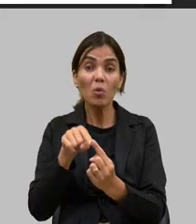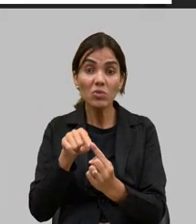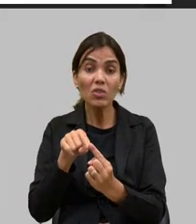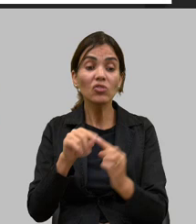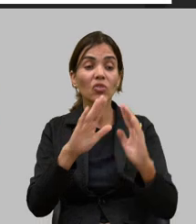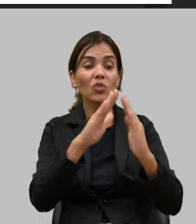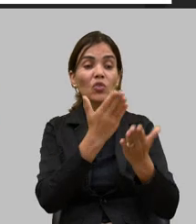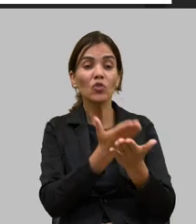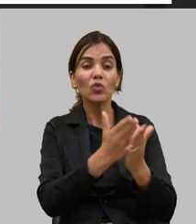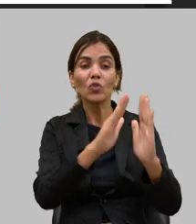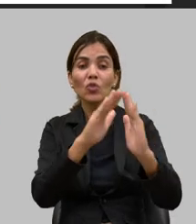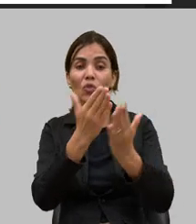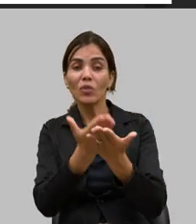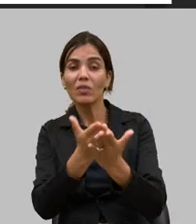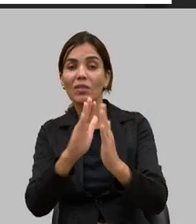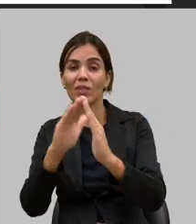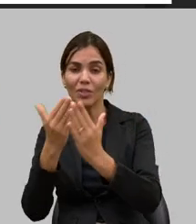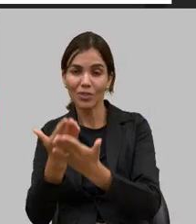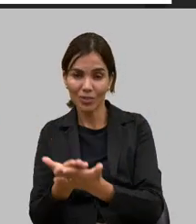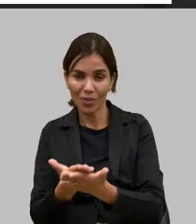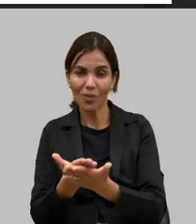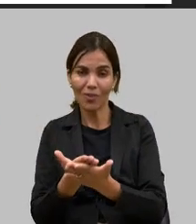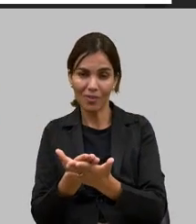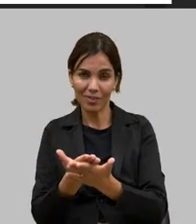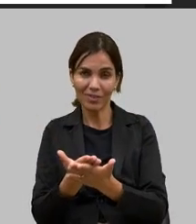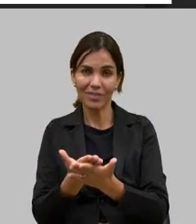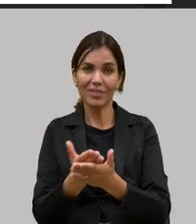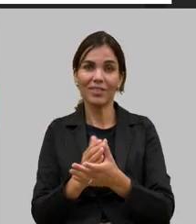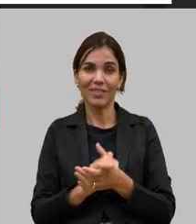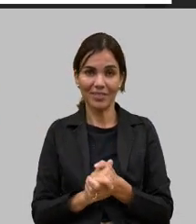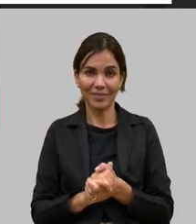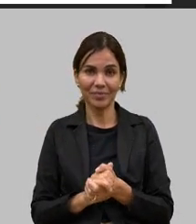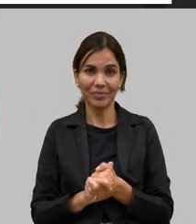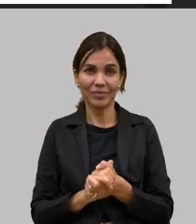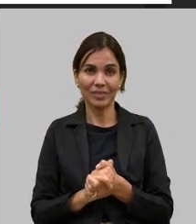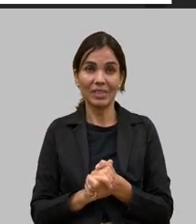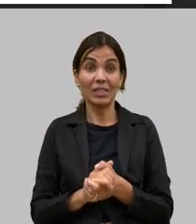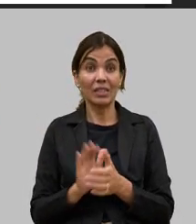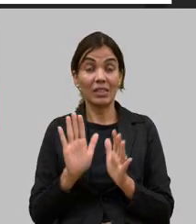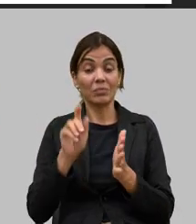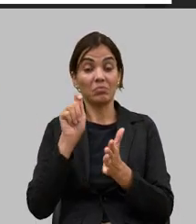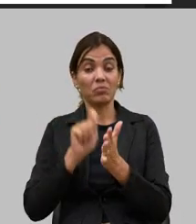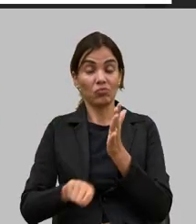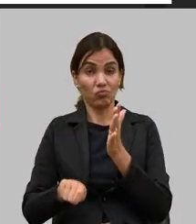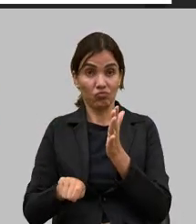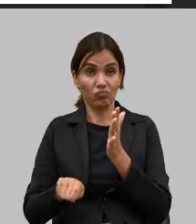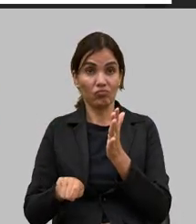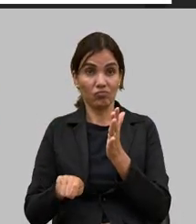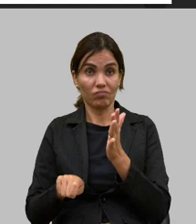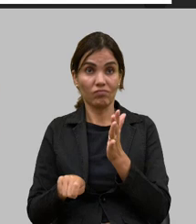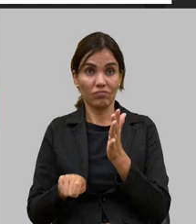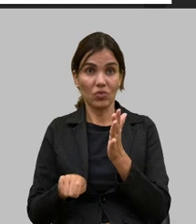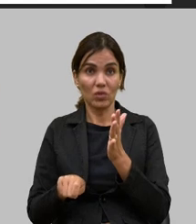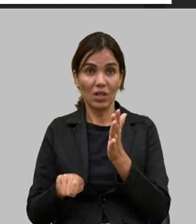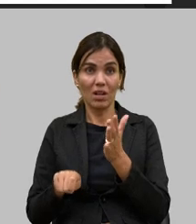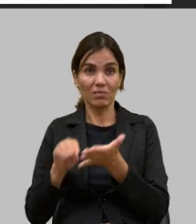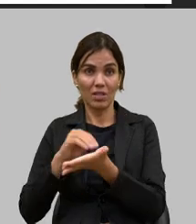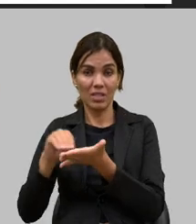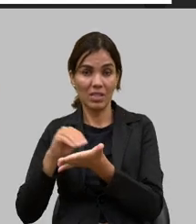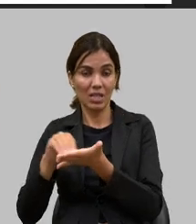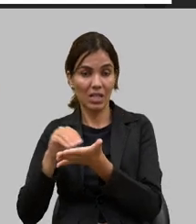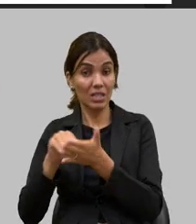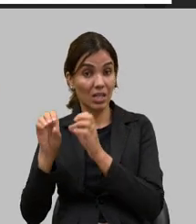aporta recursos e o governo estadual também aporta mas como eu disse o contrato que nós selamos com a Secretaria de